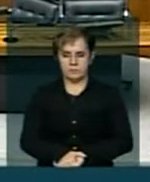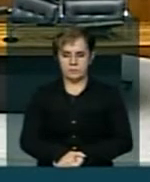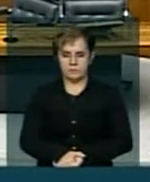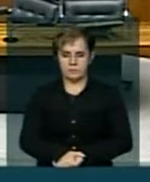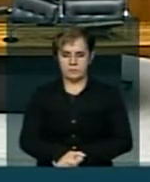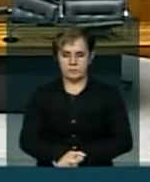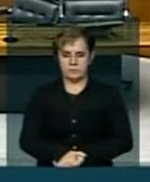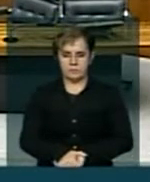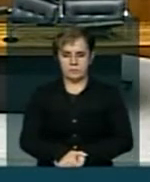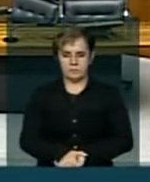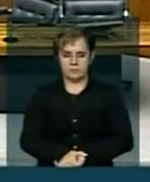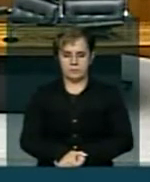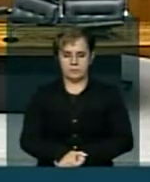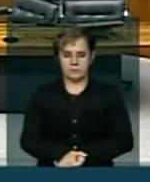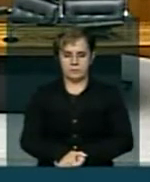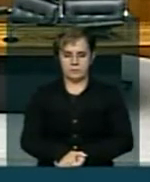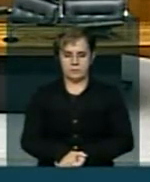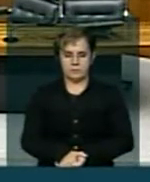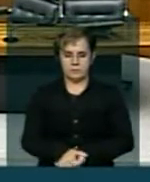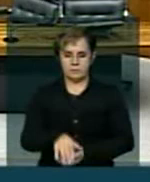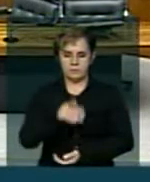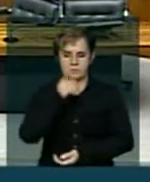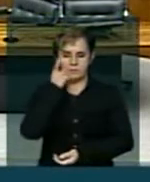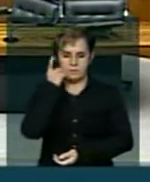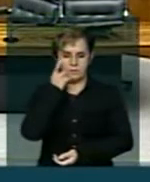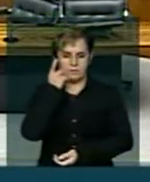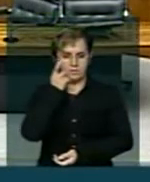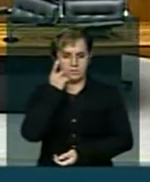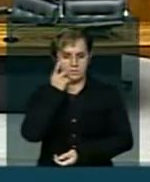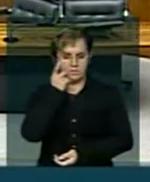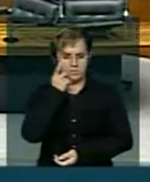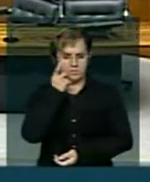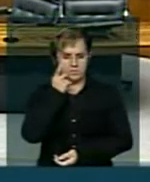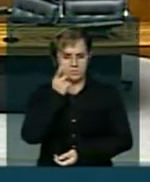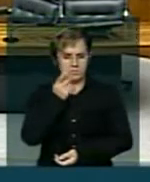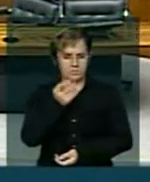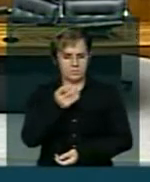Concedo a palavra ao deputado Pinto Itamaraty